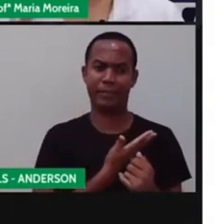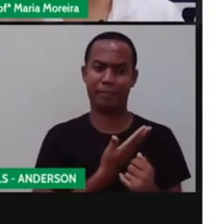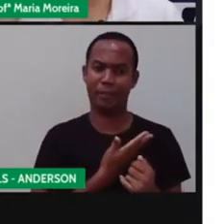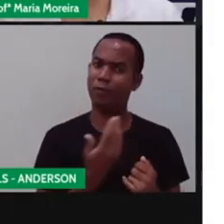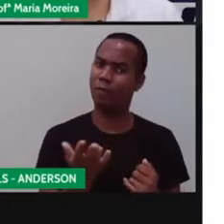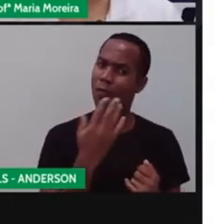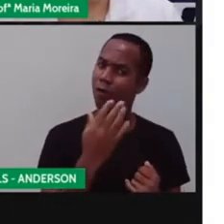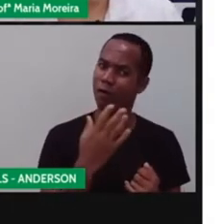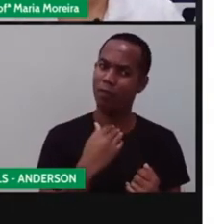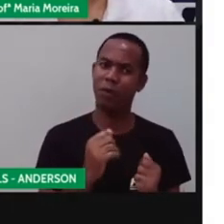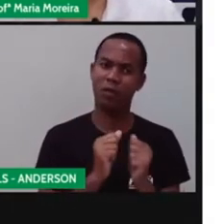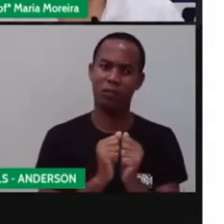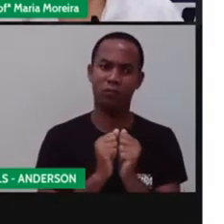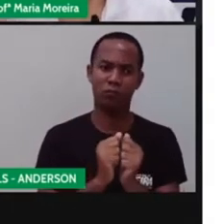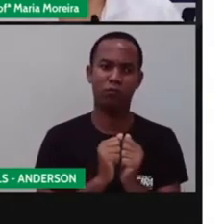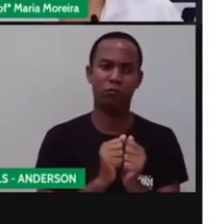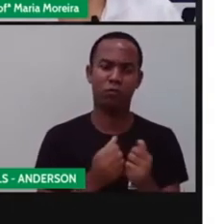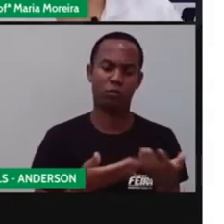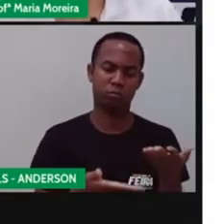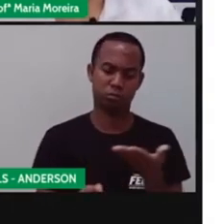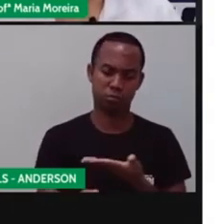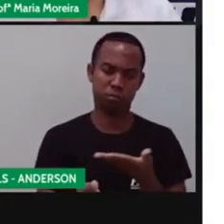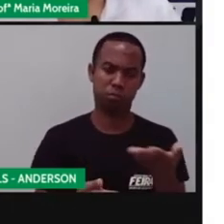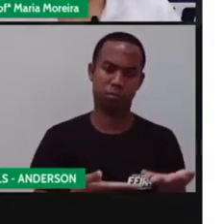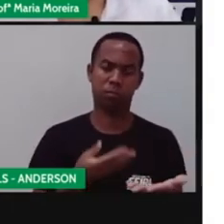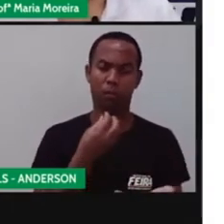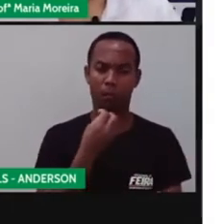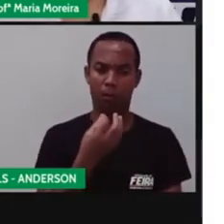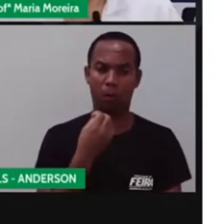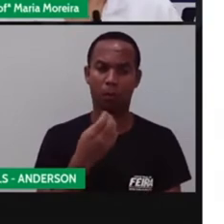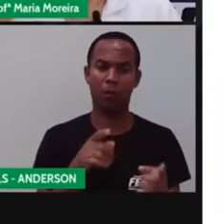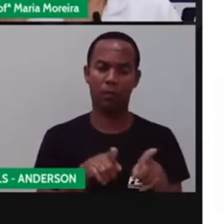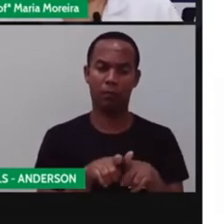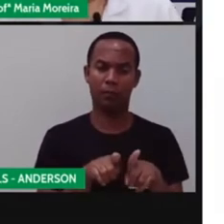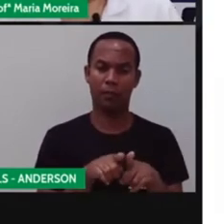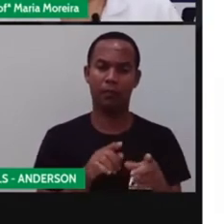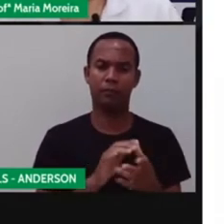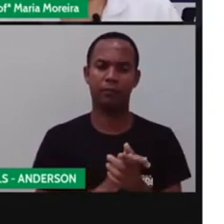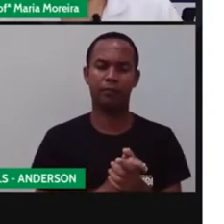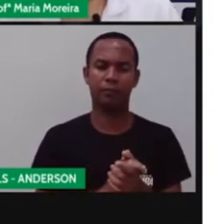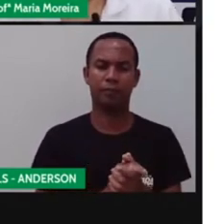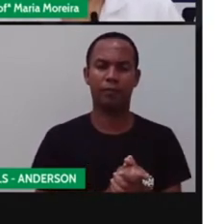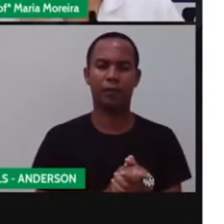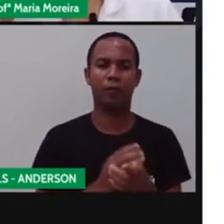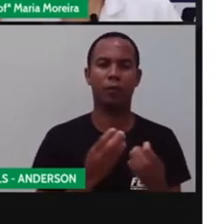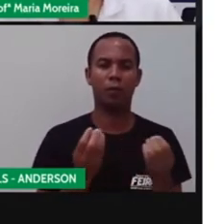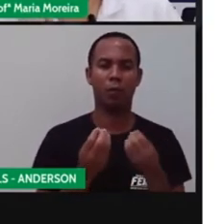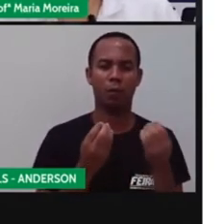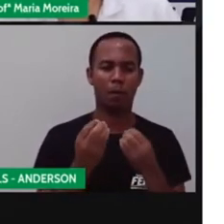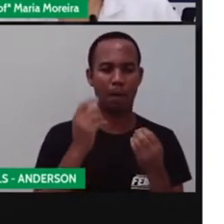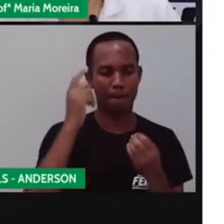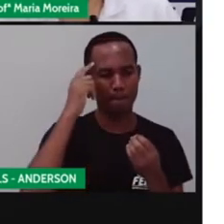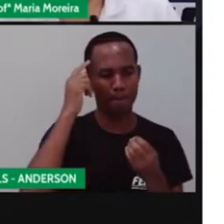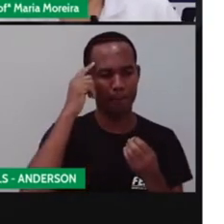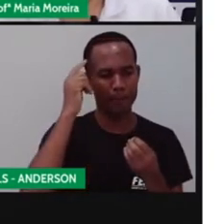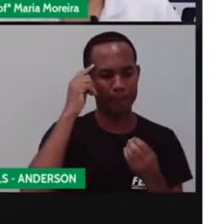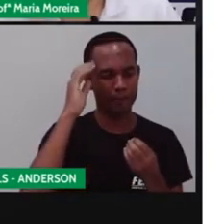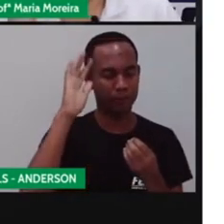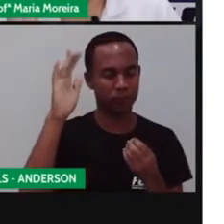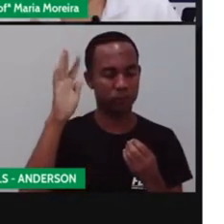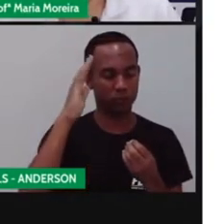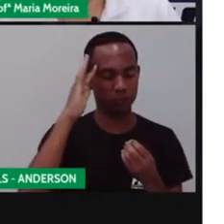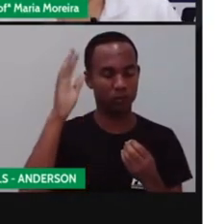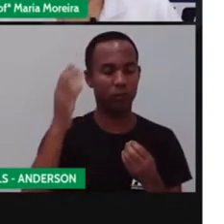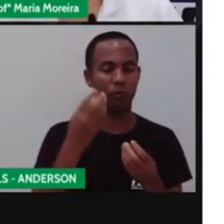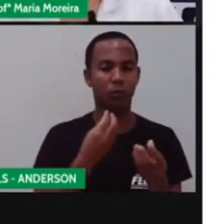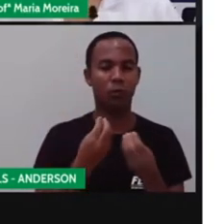essas relações. Os materiais, eles mudaram muito. Então, peguem essa reflexão aí, peguem esse último momento da aula